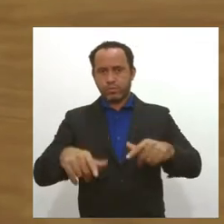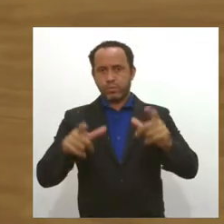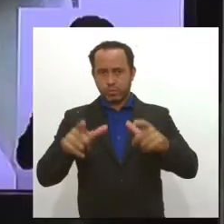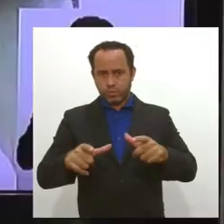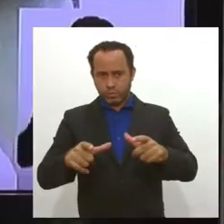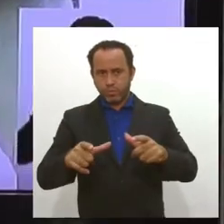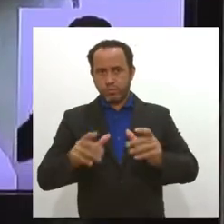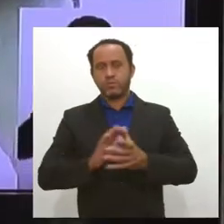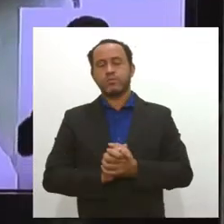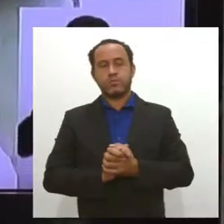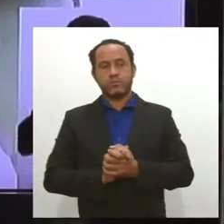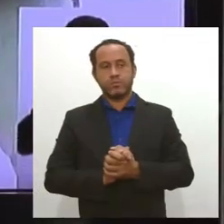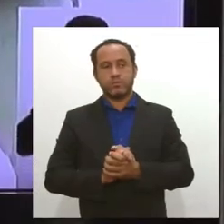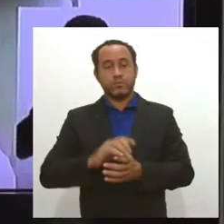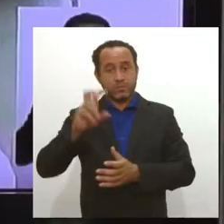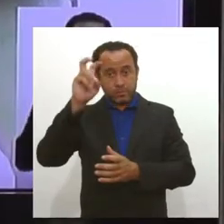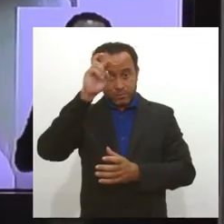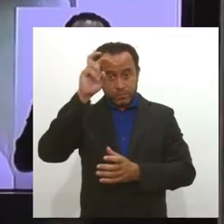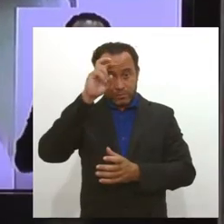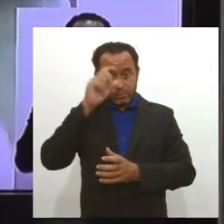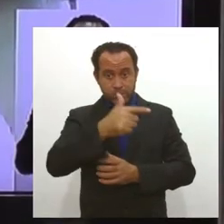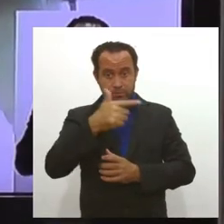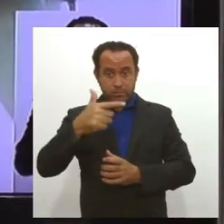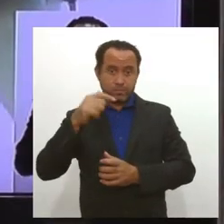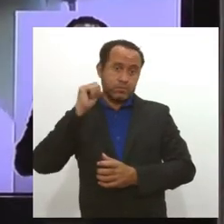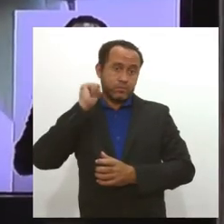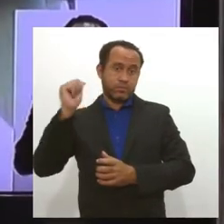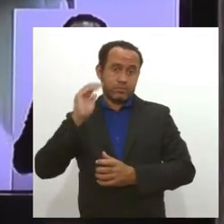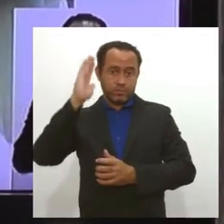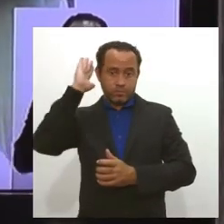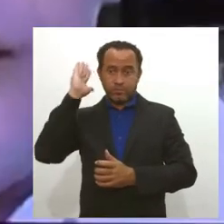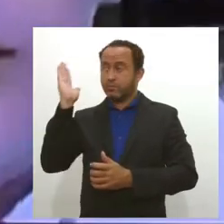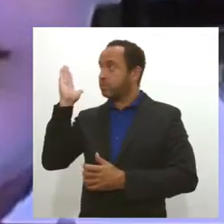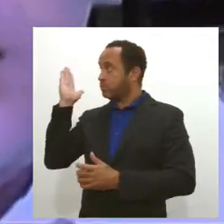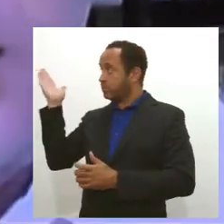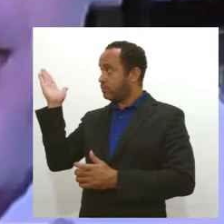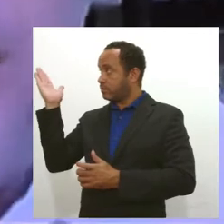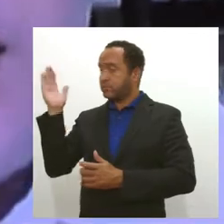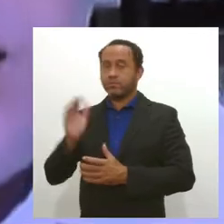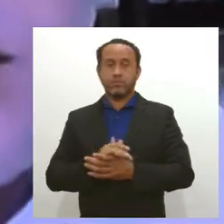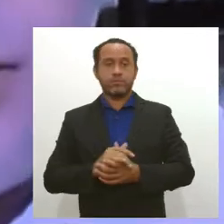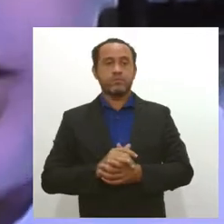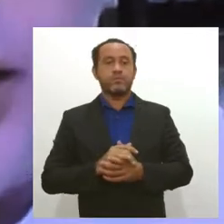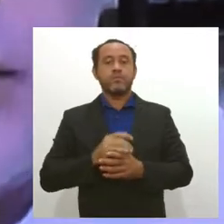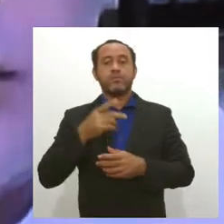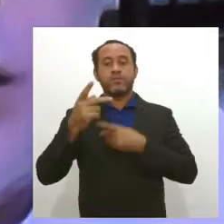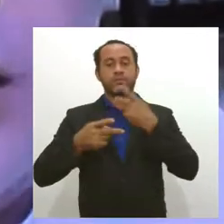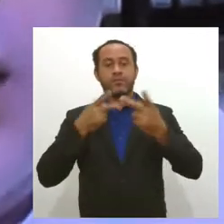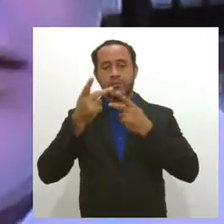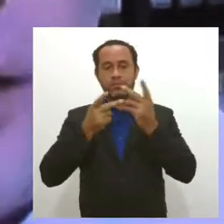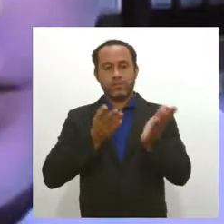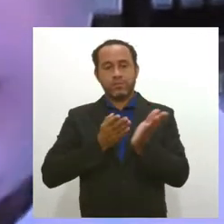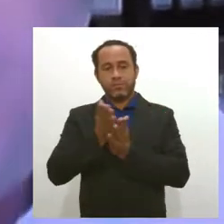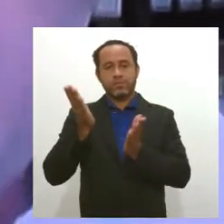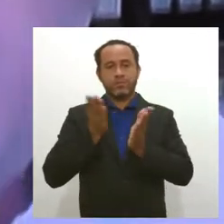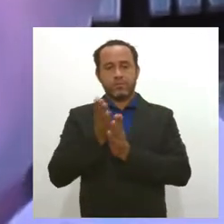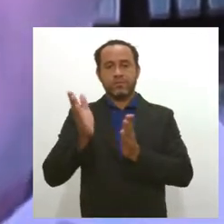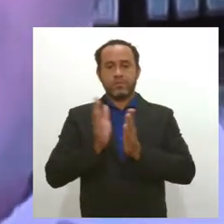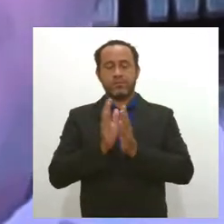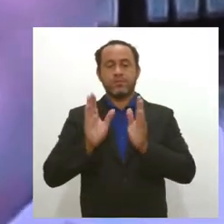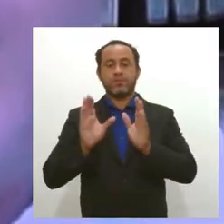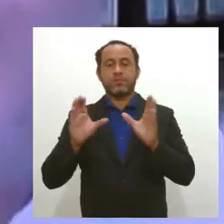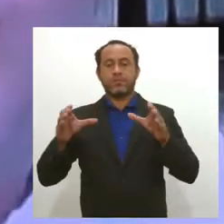Já na sessão legislativa da quinta-feira, 22 de abril, o deputado Irã Barbosa usou a palavra para comentar a aprovação na Câmara Federal